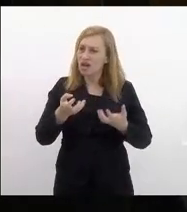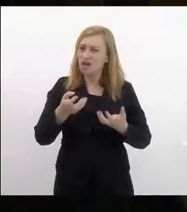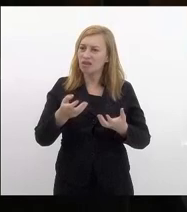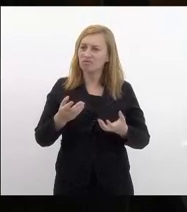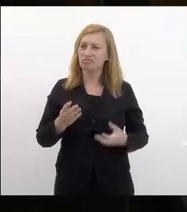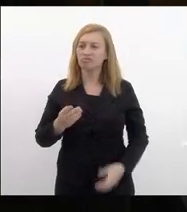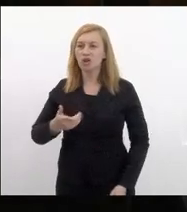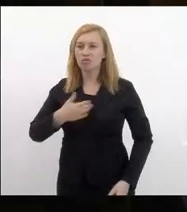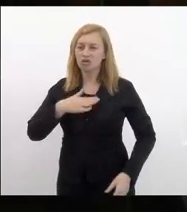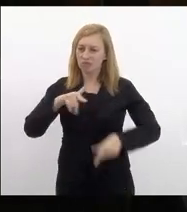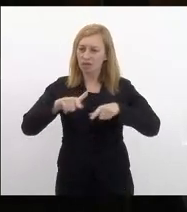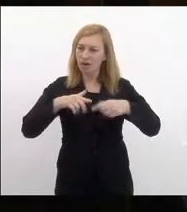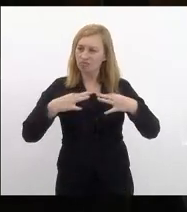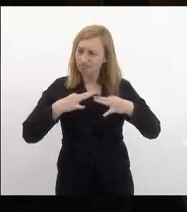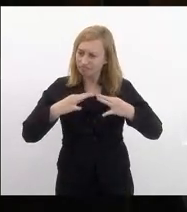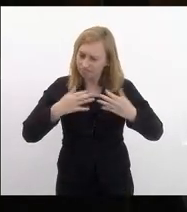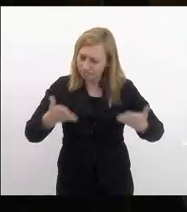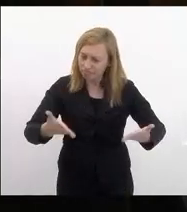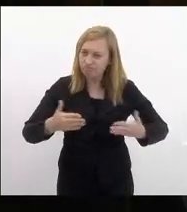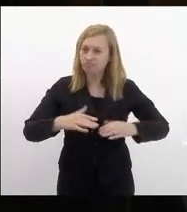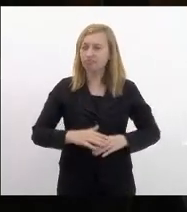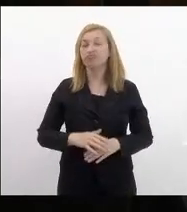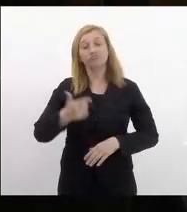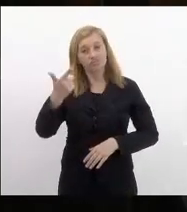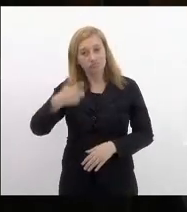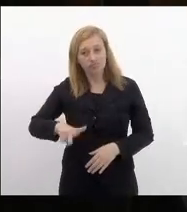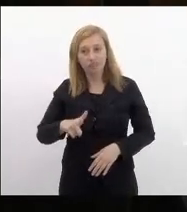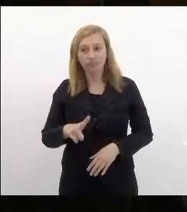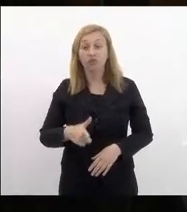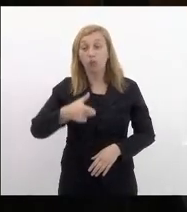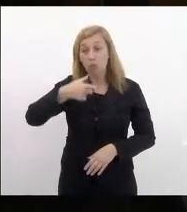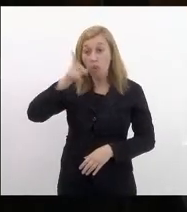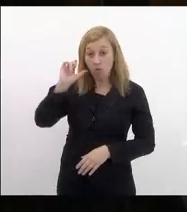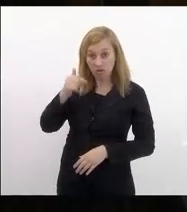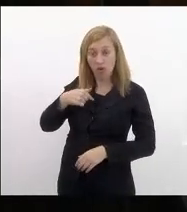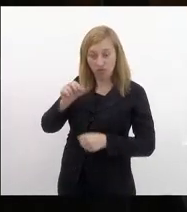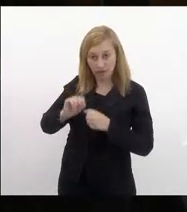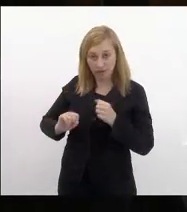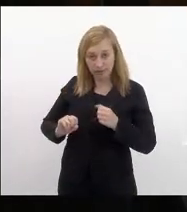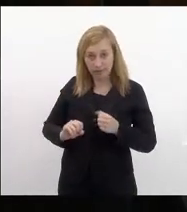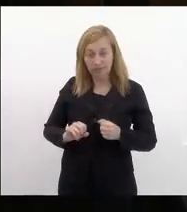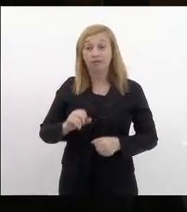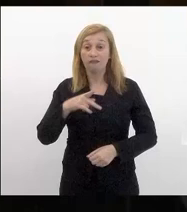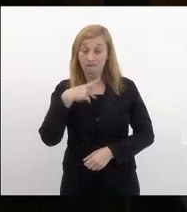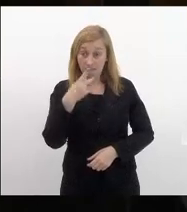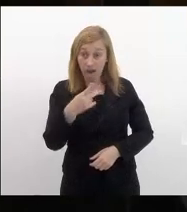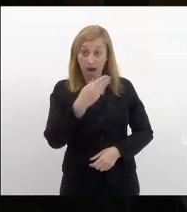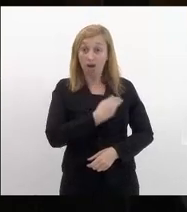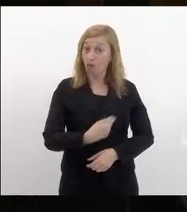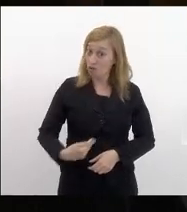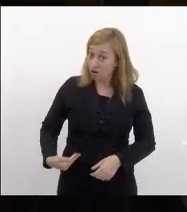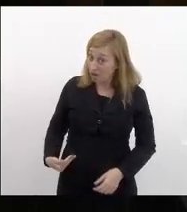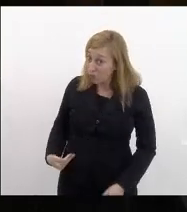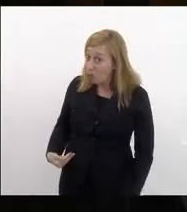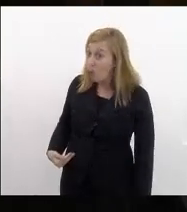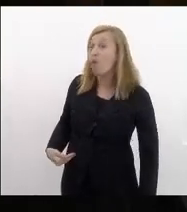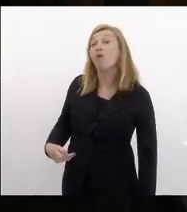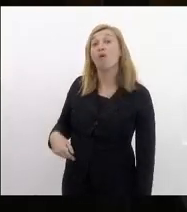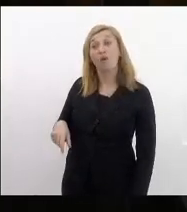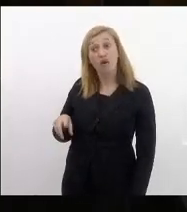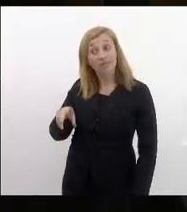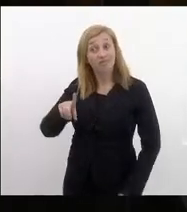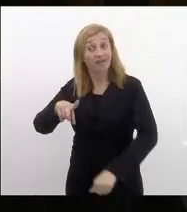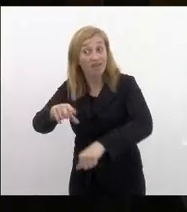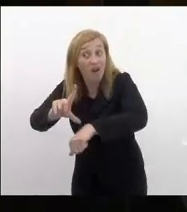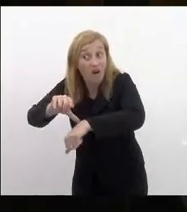mandato aqui à disposição e novamente como ontem eu fiz falar governador está